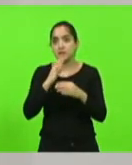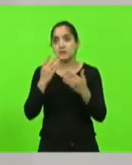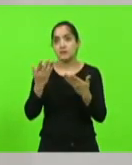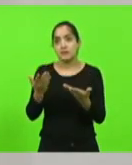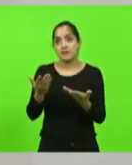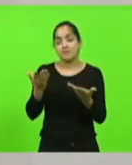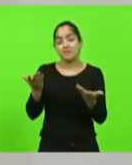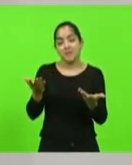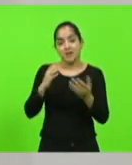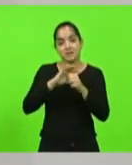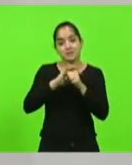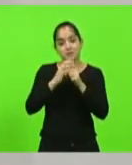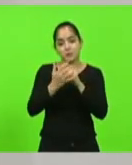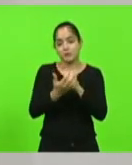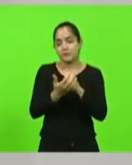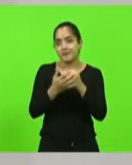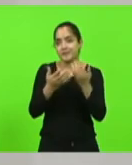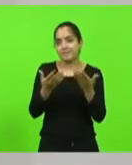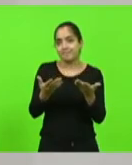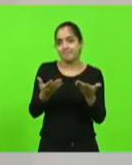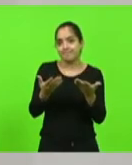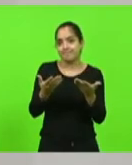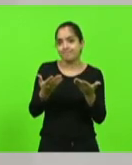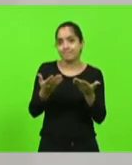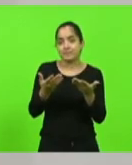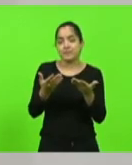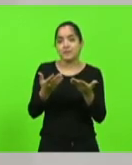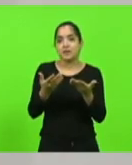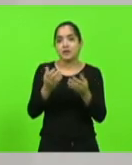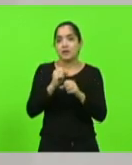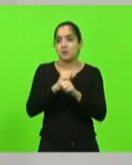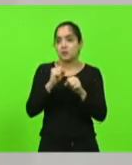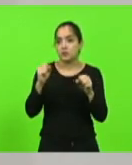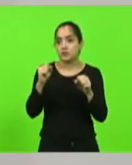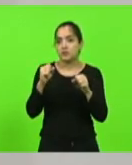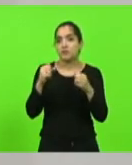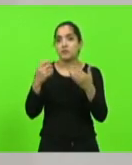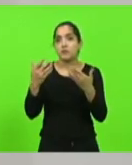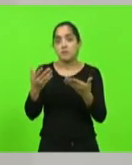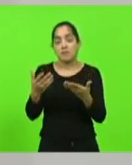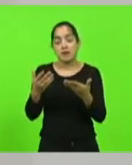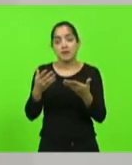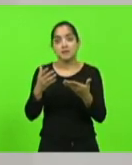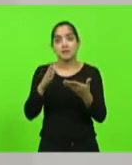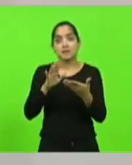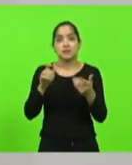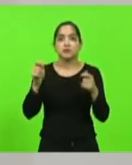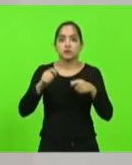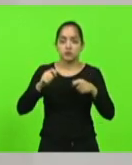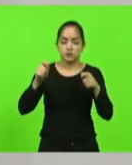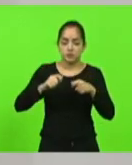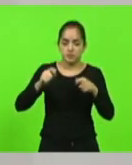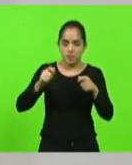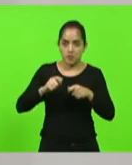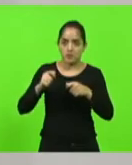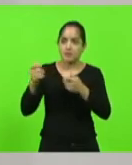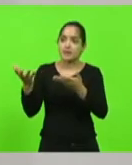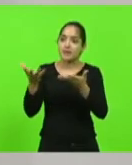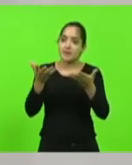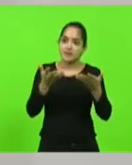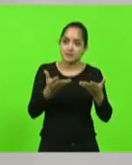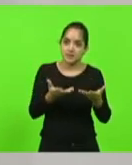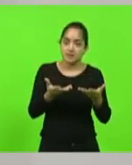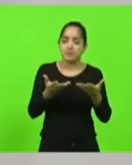a Covid nos tirou esse tempo. Eu espero que Santa Catarina continue ainda habilitada e que nós possamos receber esse grande